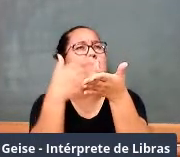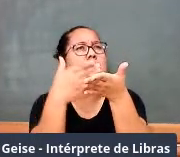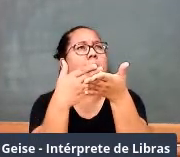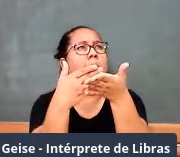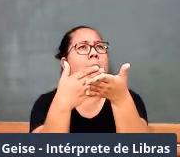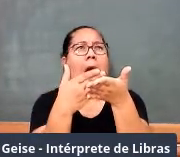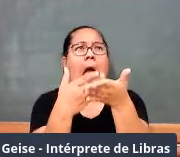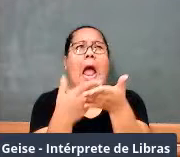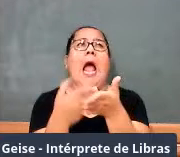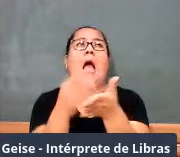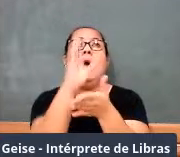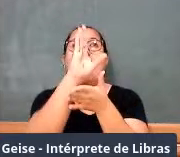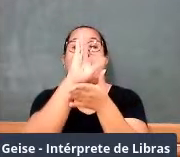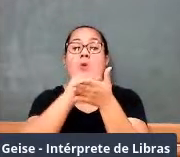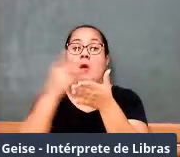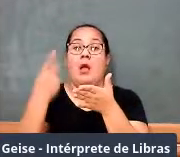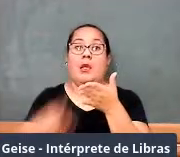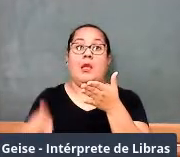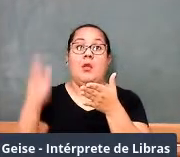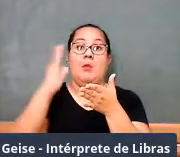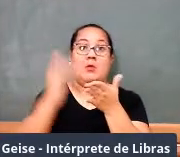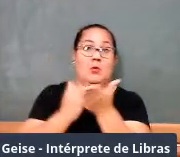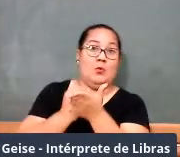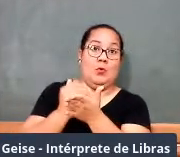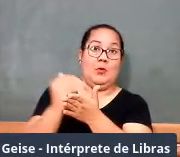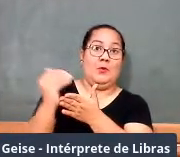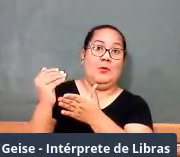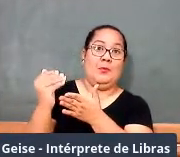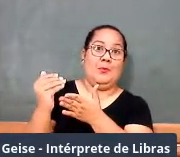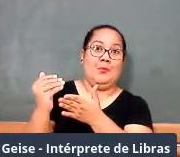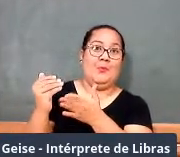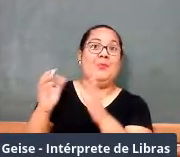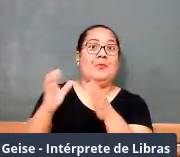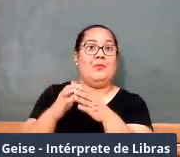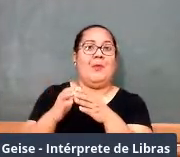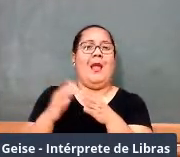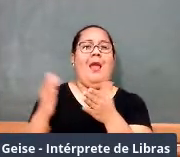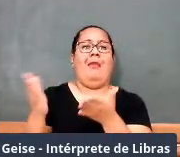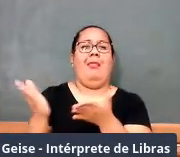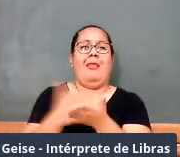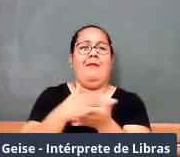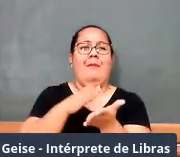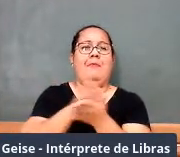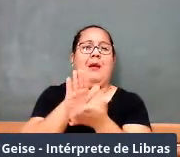fizeram isso e a partir daí começaram a publicar livros. Veja só, olha aqui,